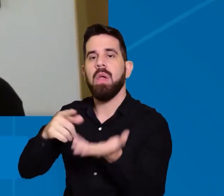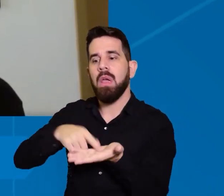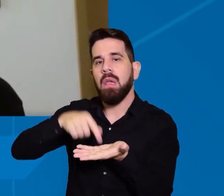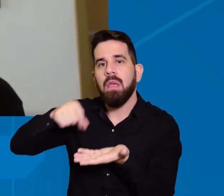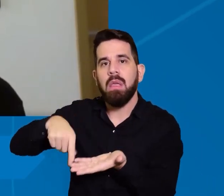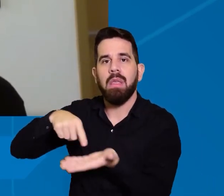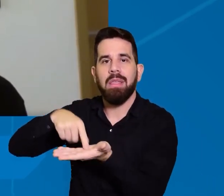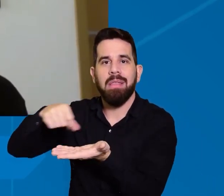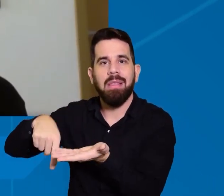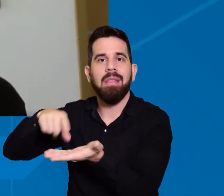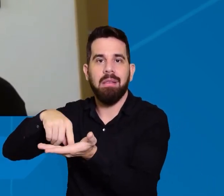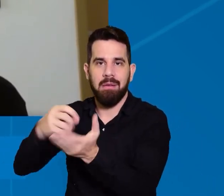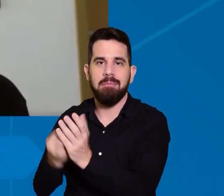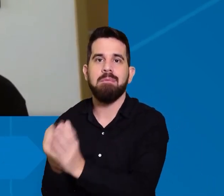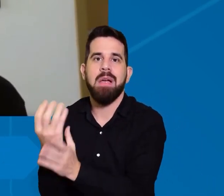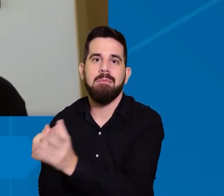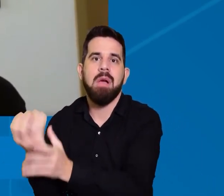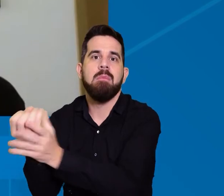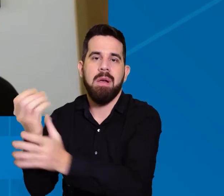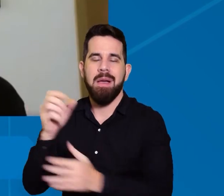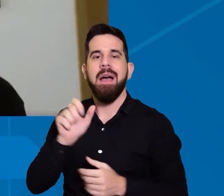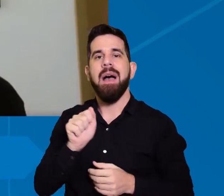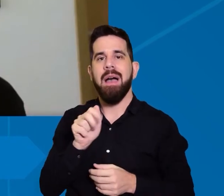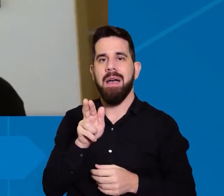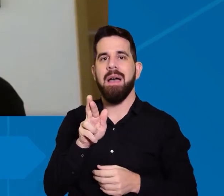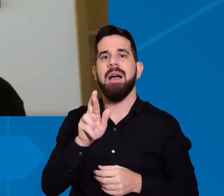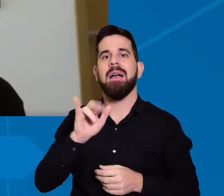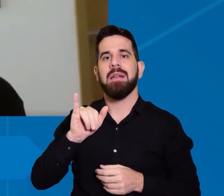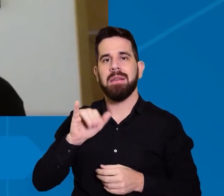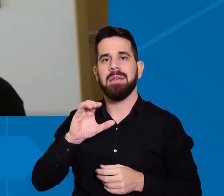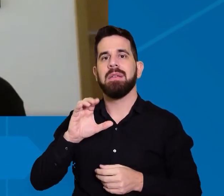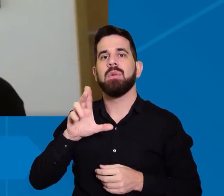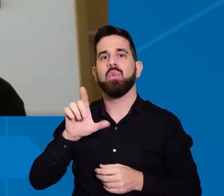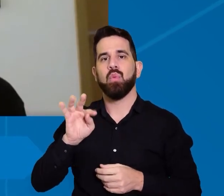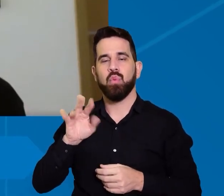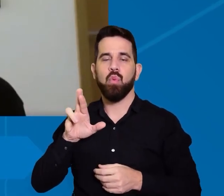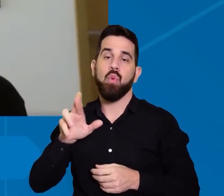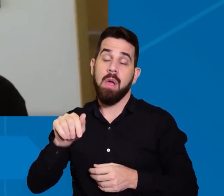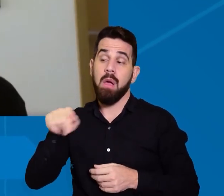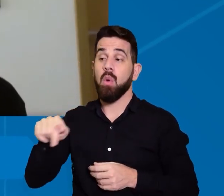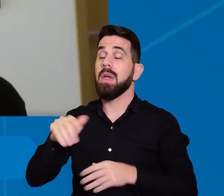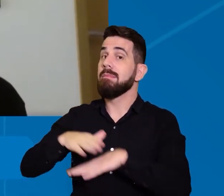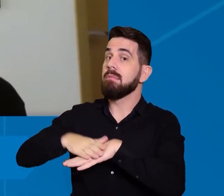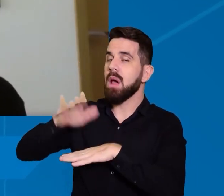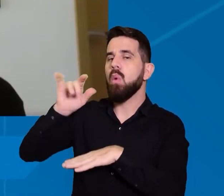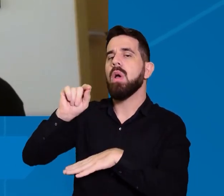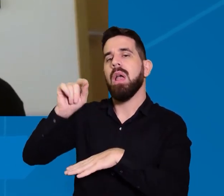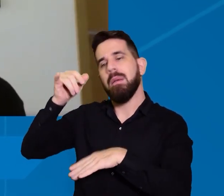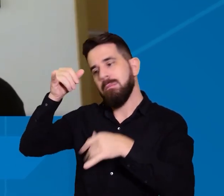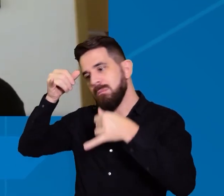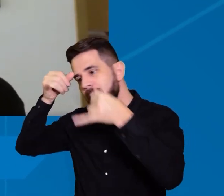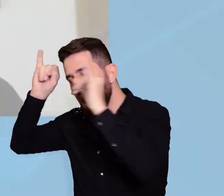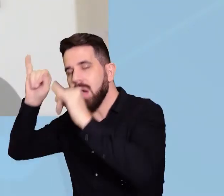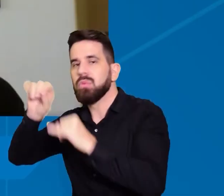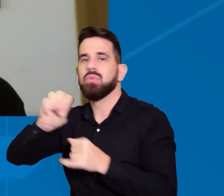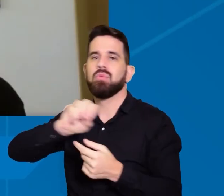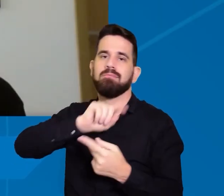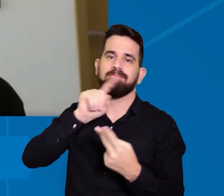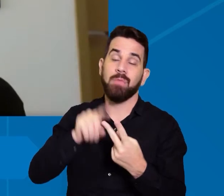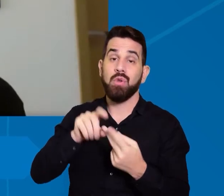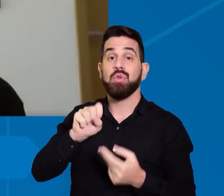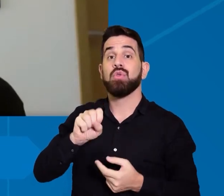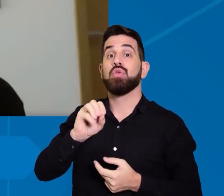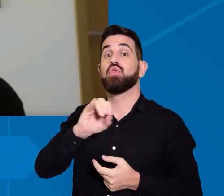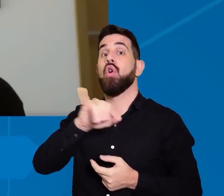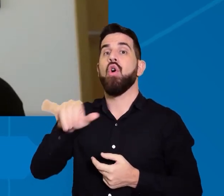de larga escala então essas áreas elas vão virar pasto vão virar áreas de soja o país